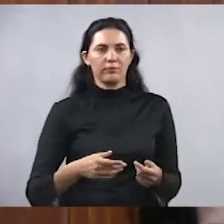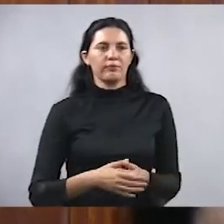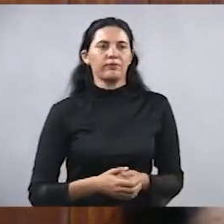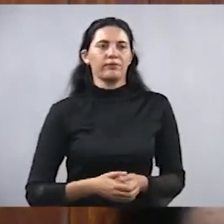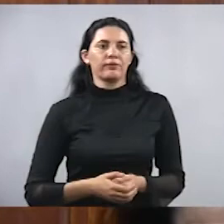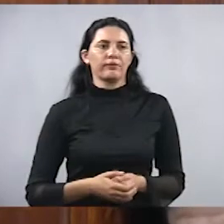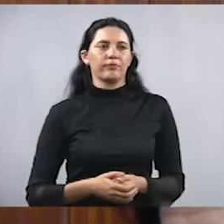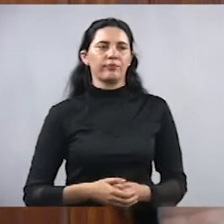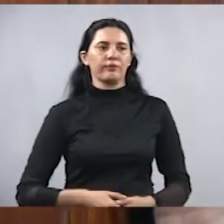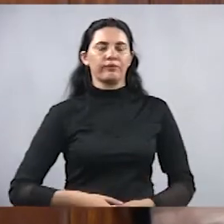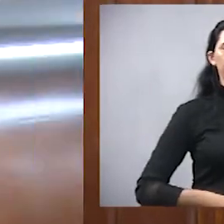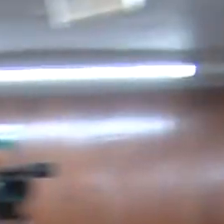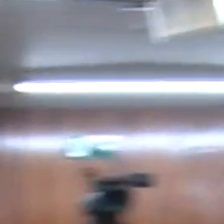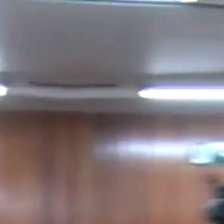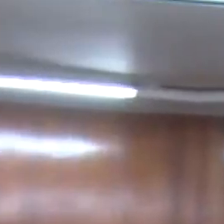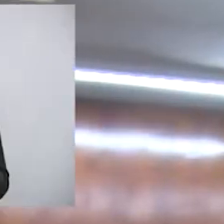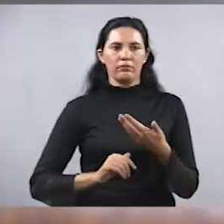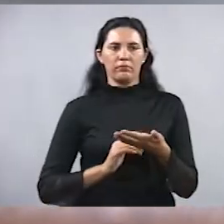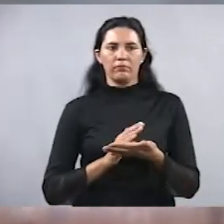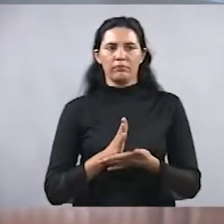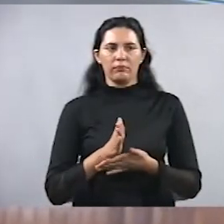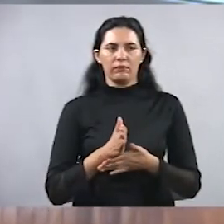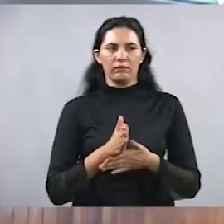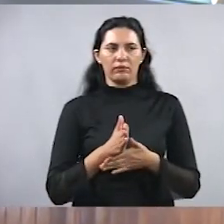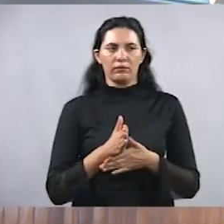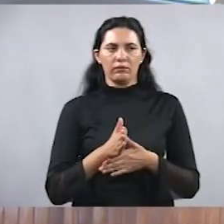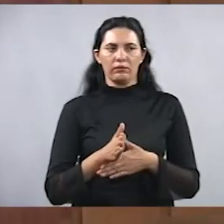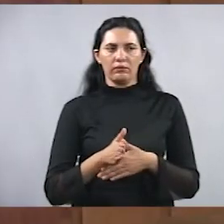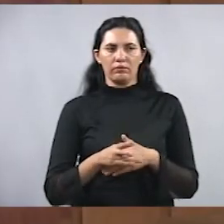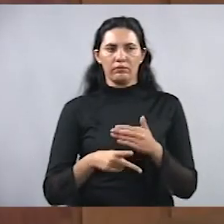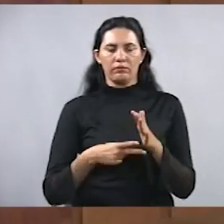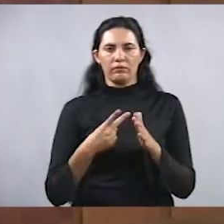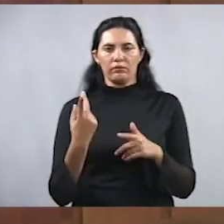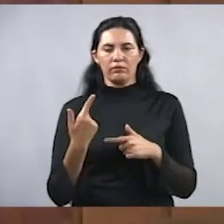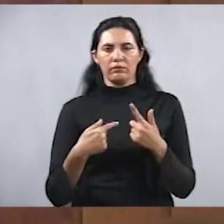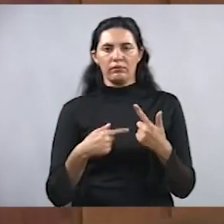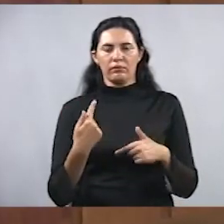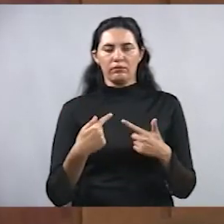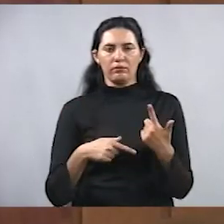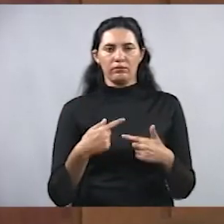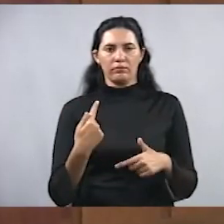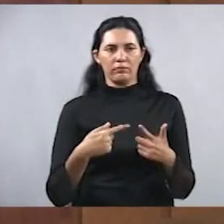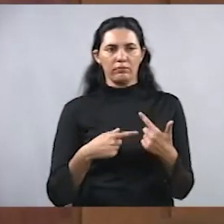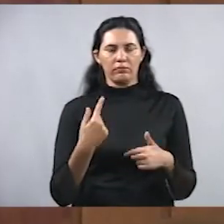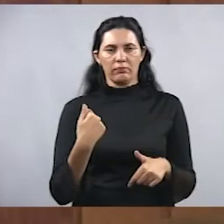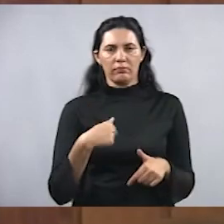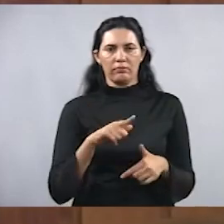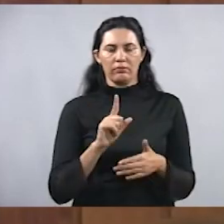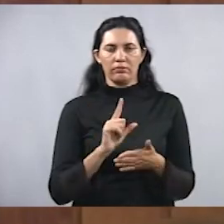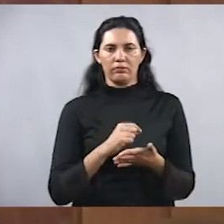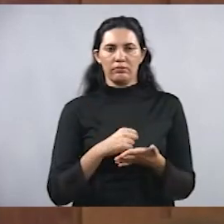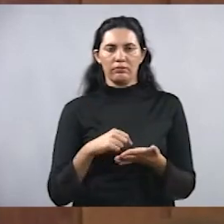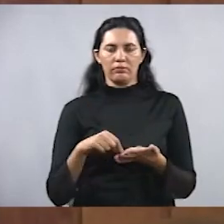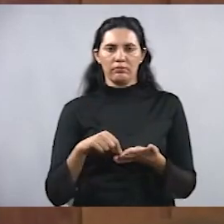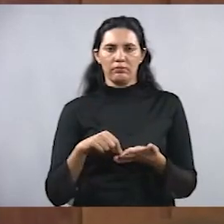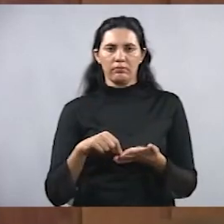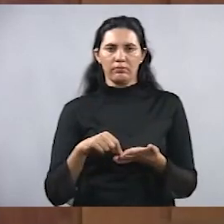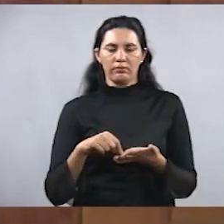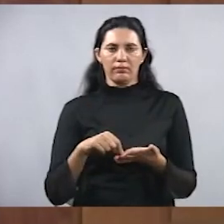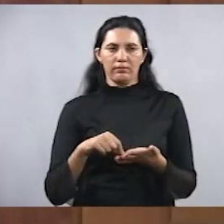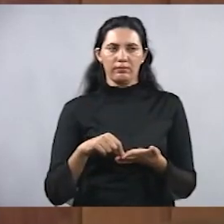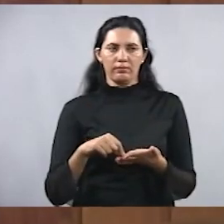Valdelício e Nelson, ninguém ganhava. Aprovado em segunda discussão, vai a sanção.